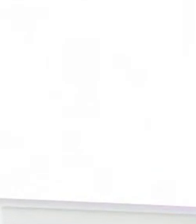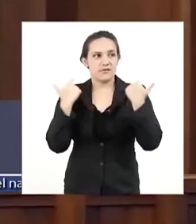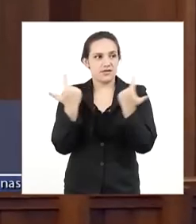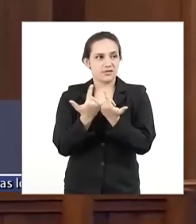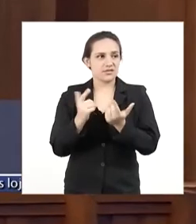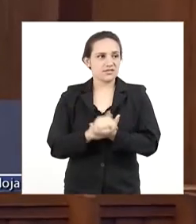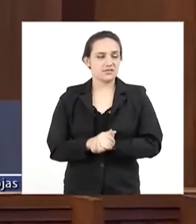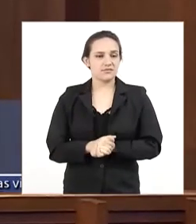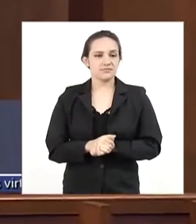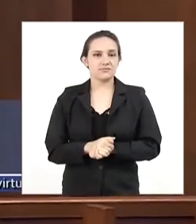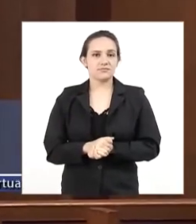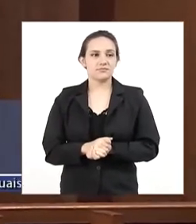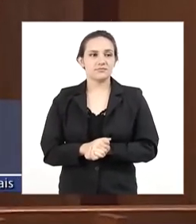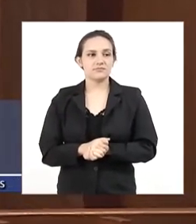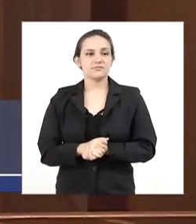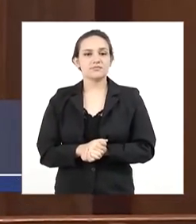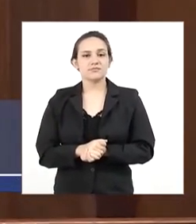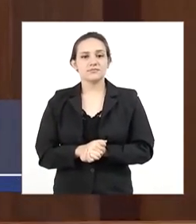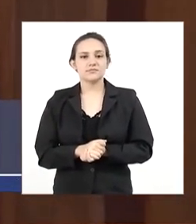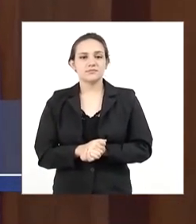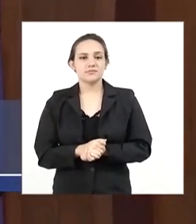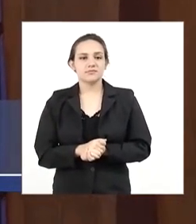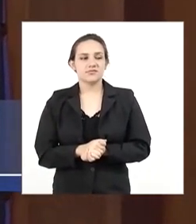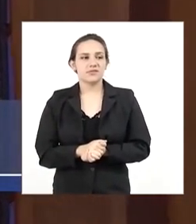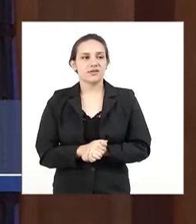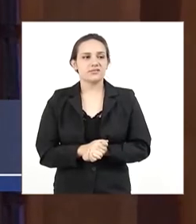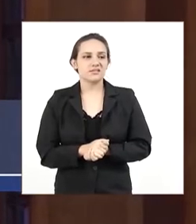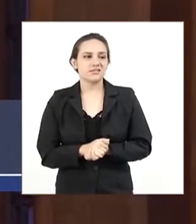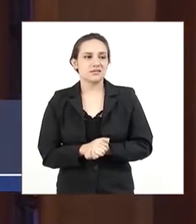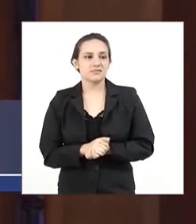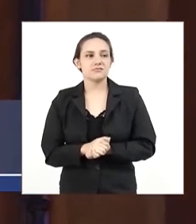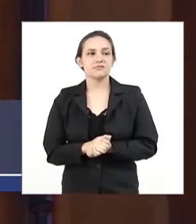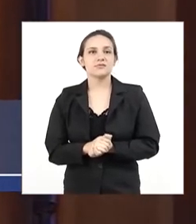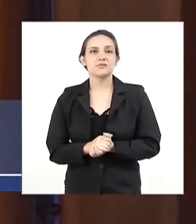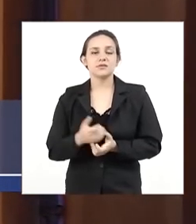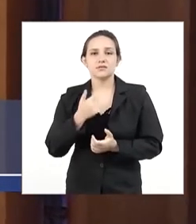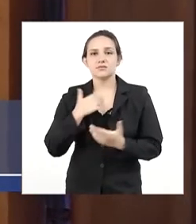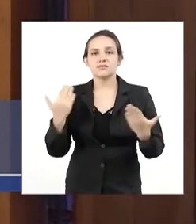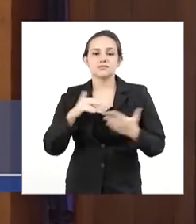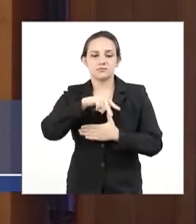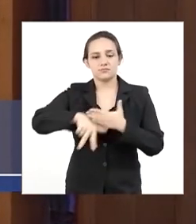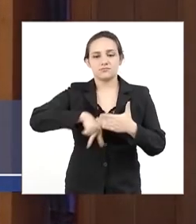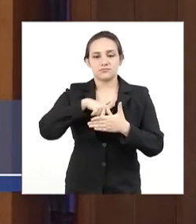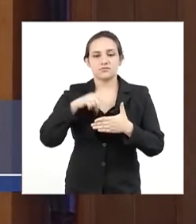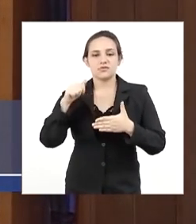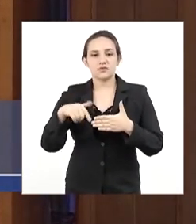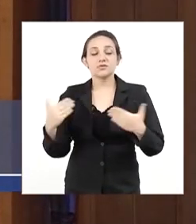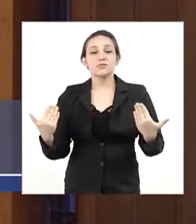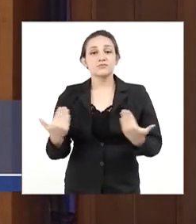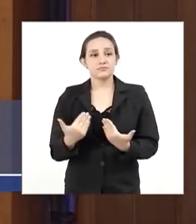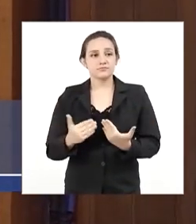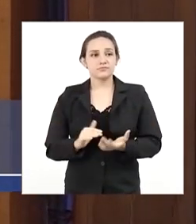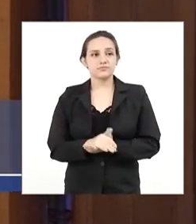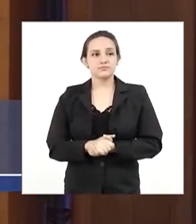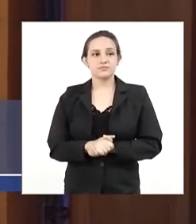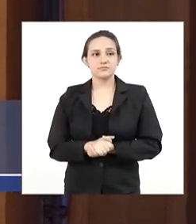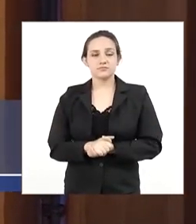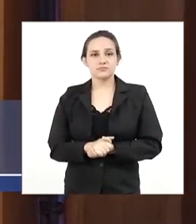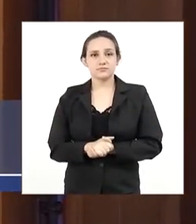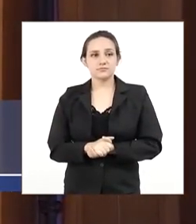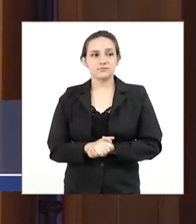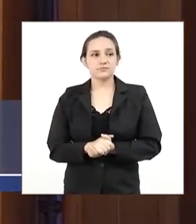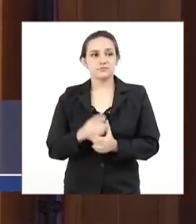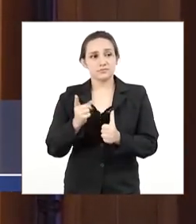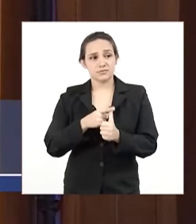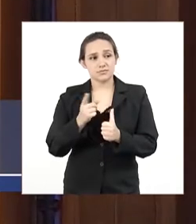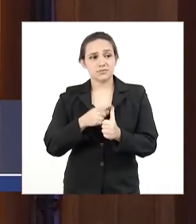Me traz, seu presidente, a tribuna dessa casa no dia de hoje, primeiro